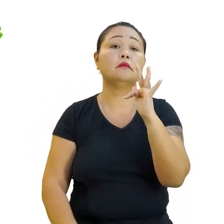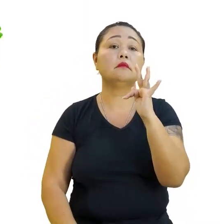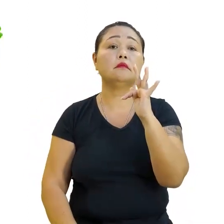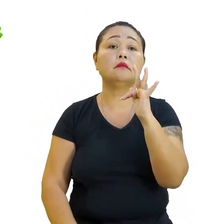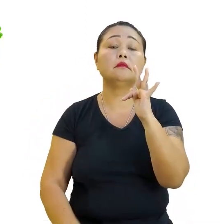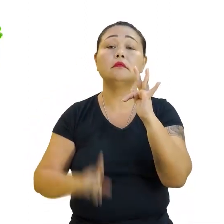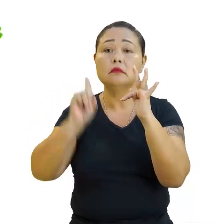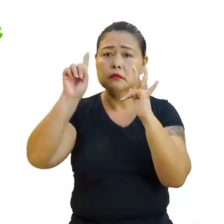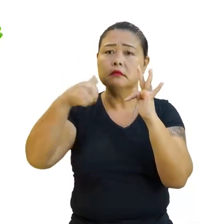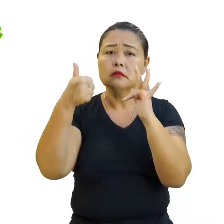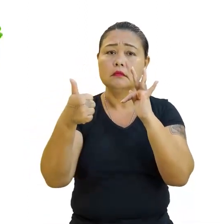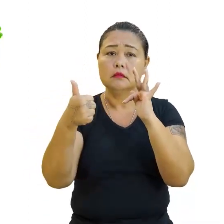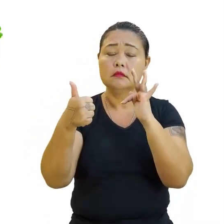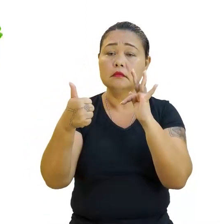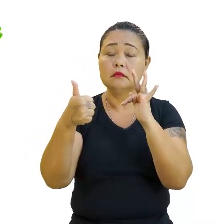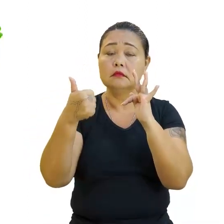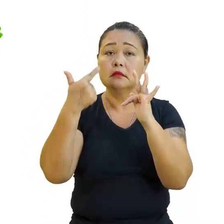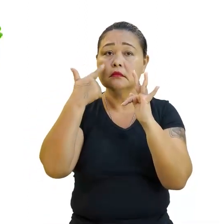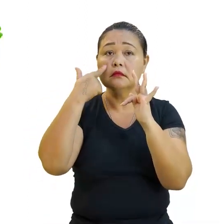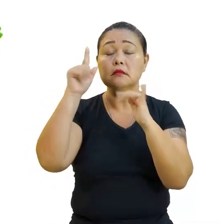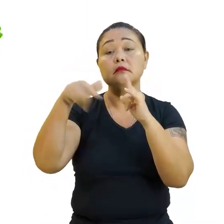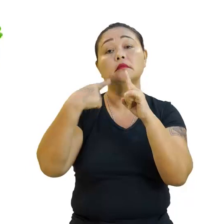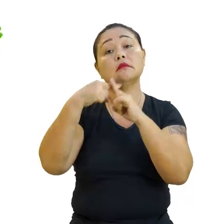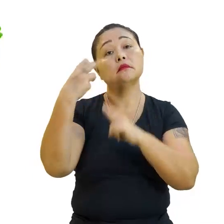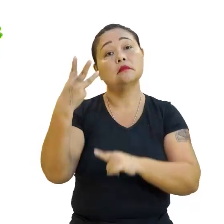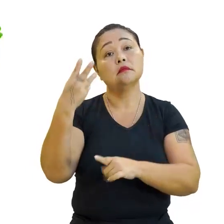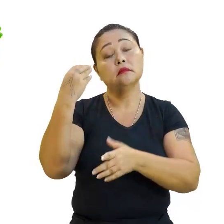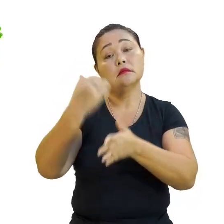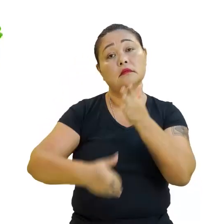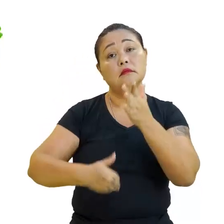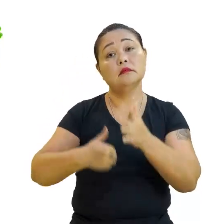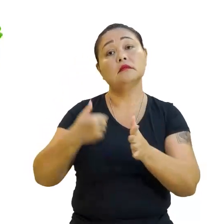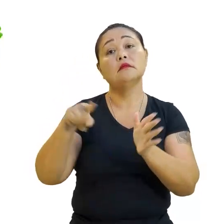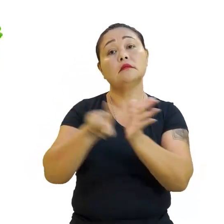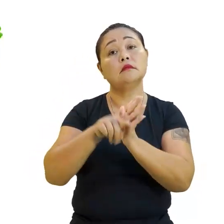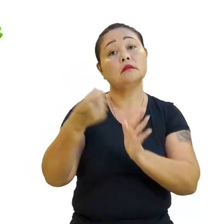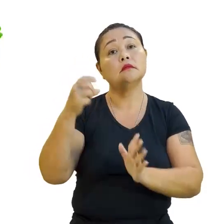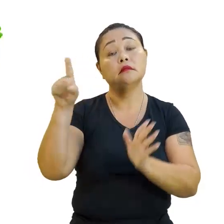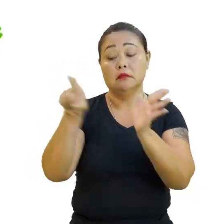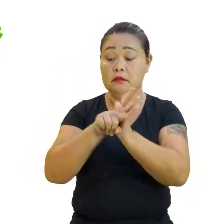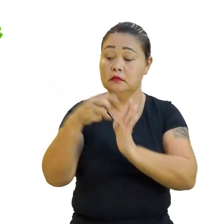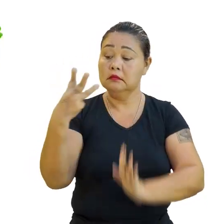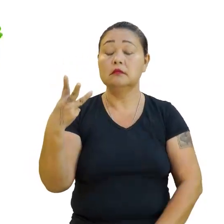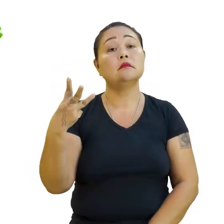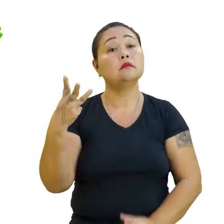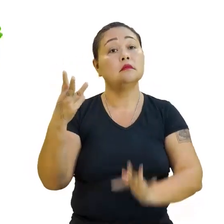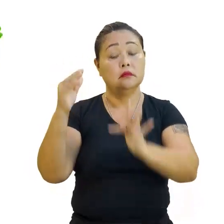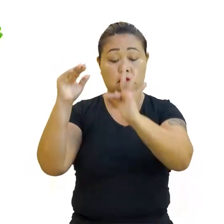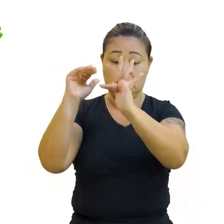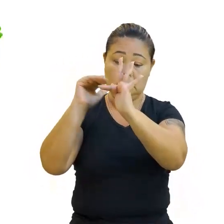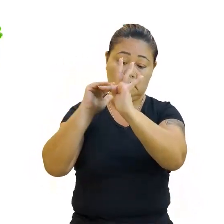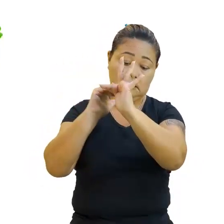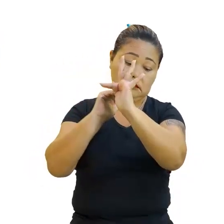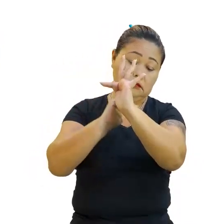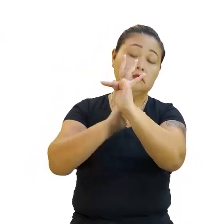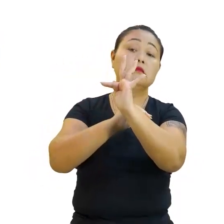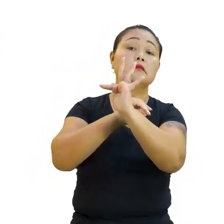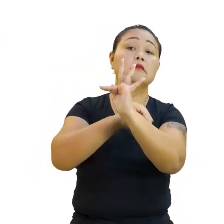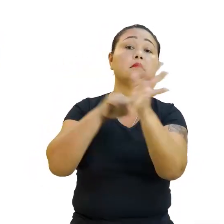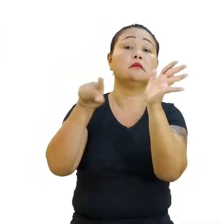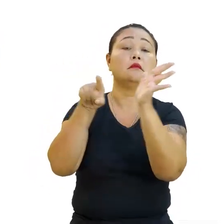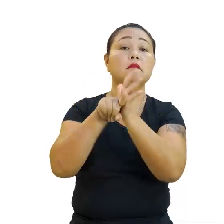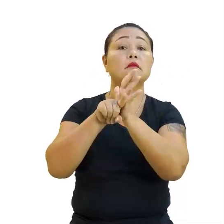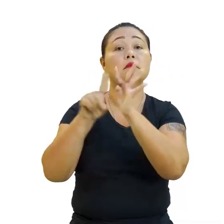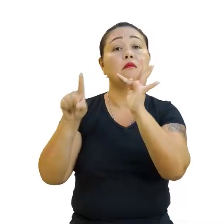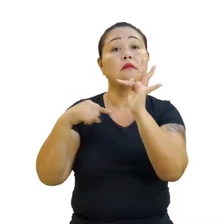pegar o 1? Vamos pegar o 1. Vamos lá, 3 vezes 1? 3. Menos 6? Menos 3. Ah, deu negativo mesmo. certo. Legal. Então,